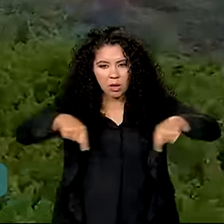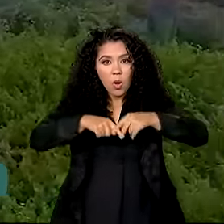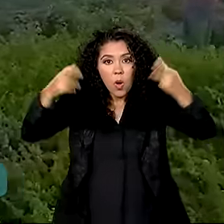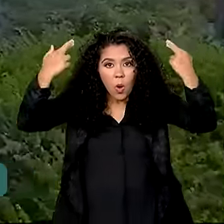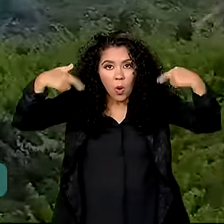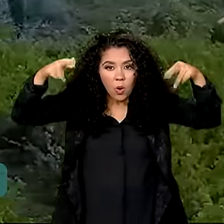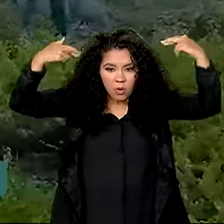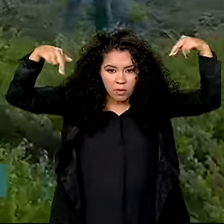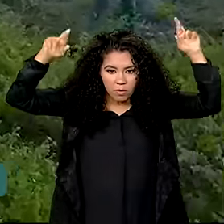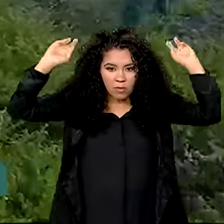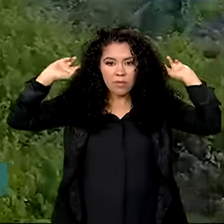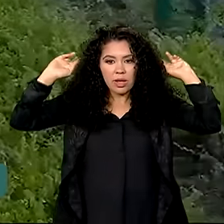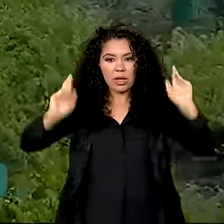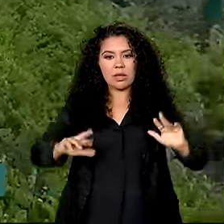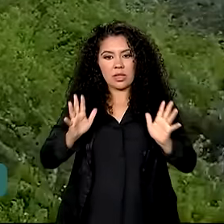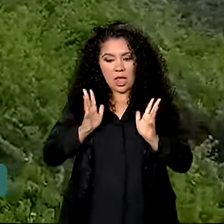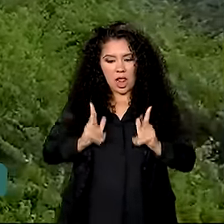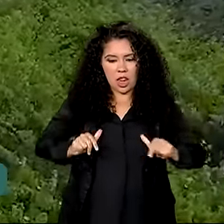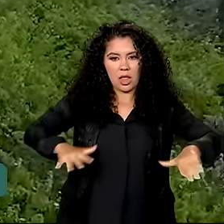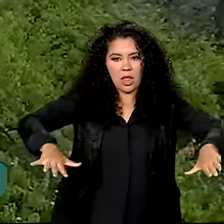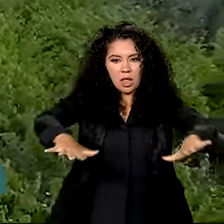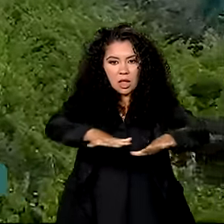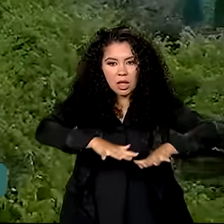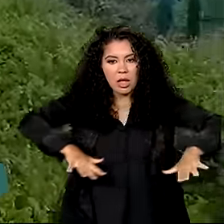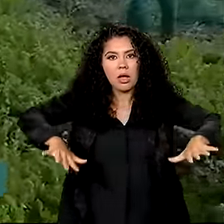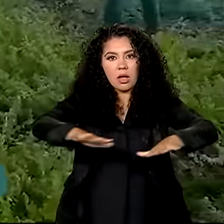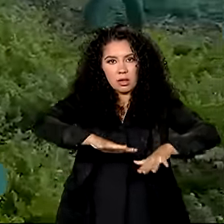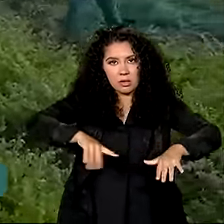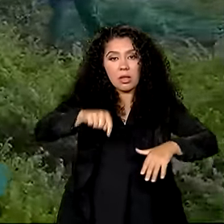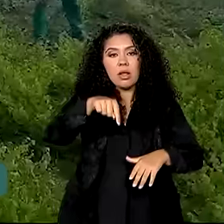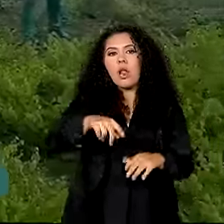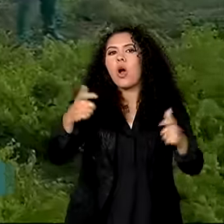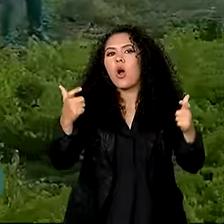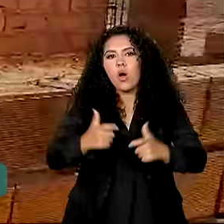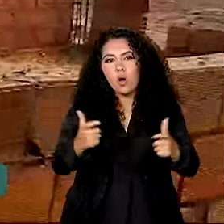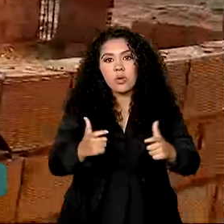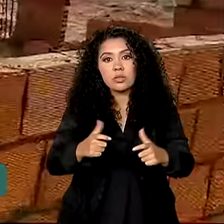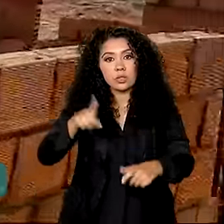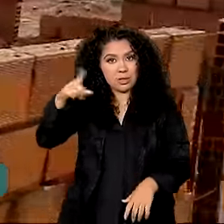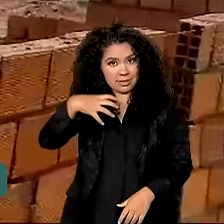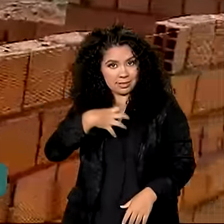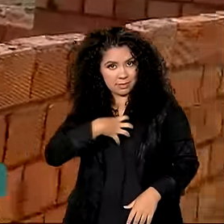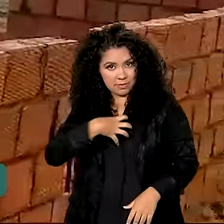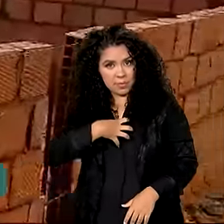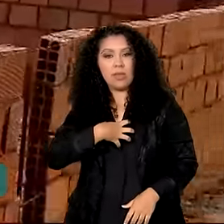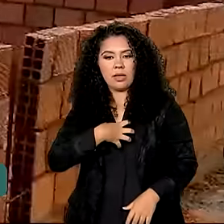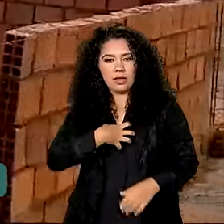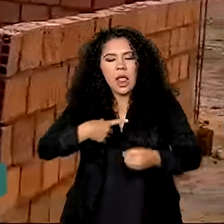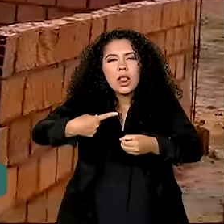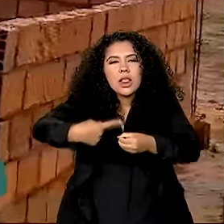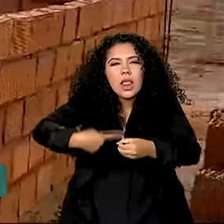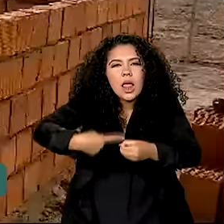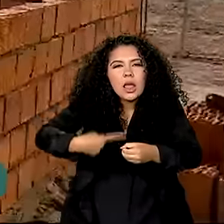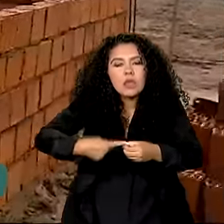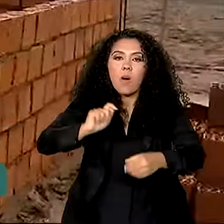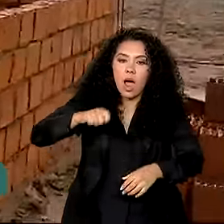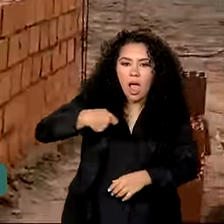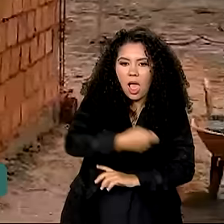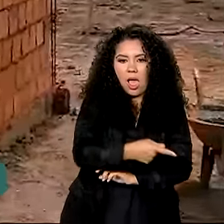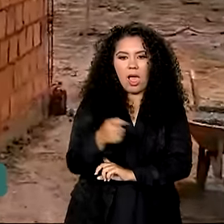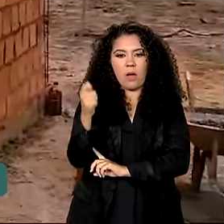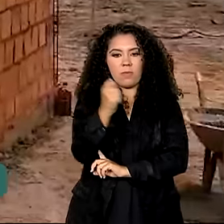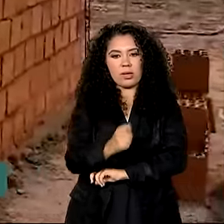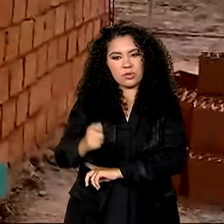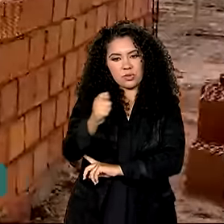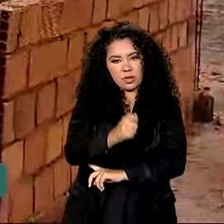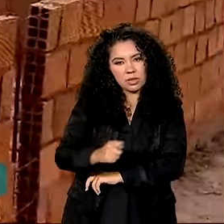está sendo limpo. Em breve, este terreno em Monte Santo, no interior da Bahia, será a sede de uma associação que vai